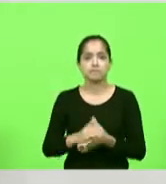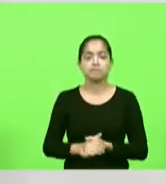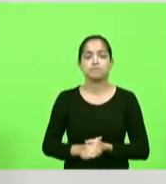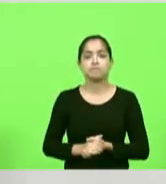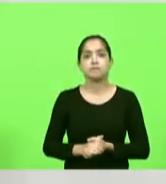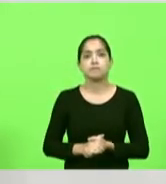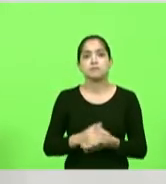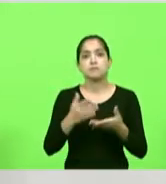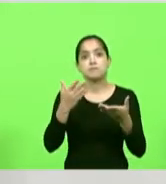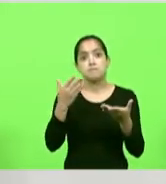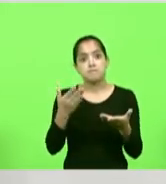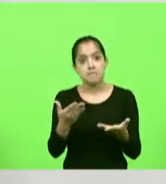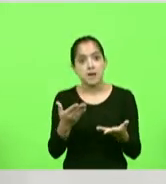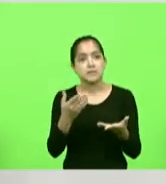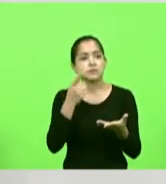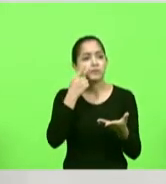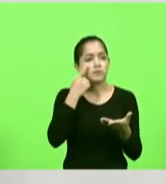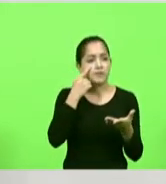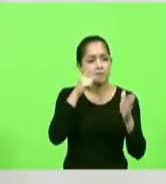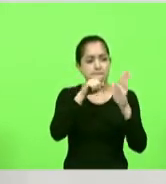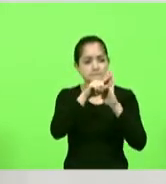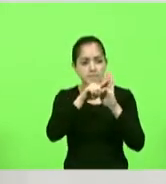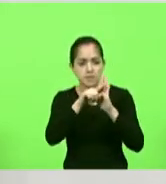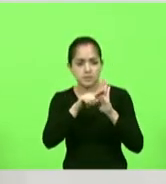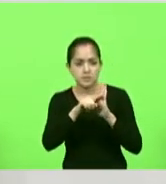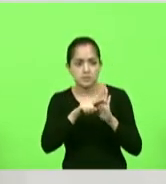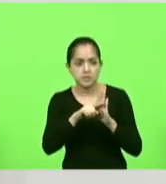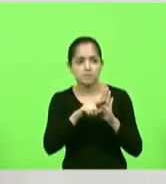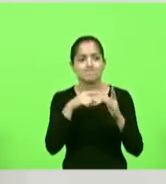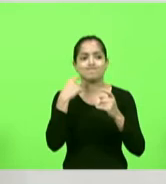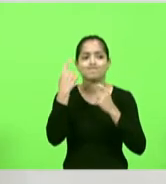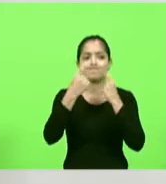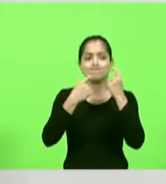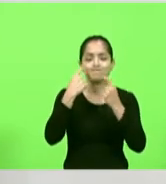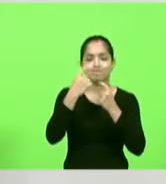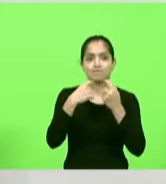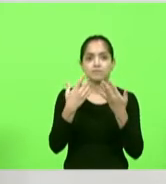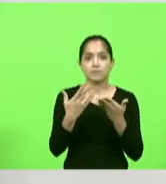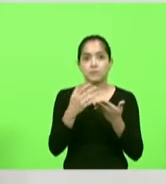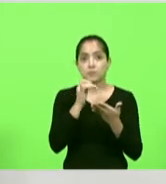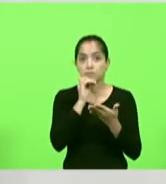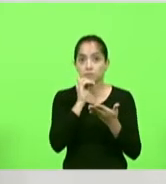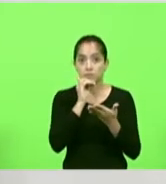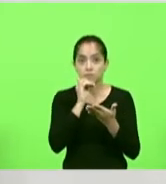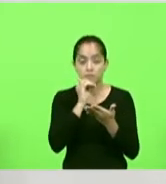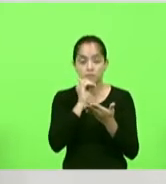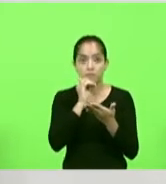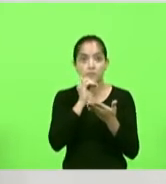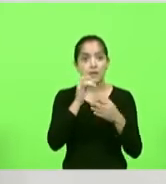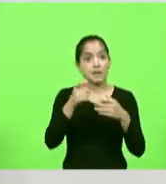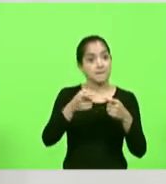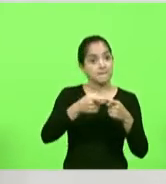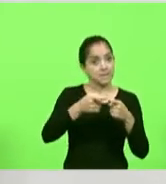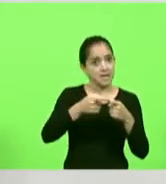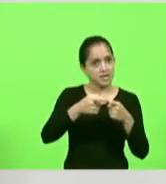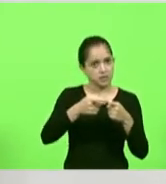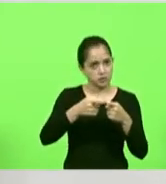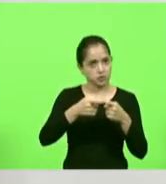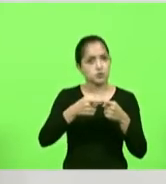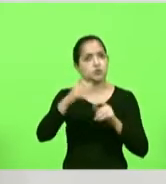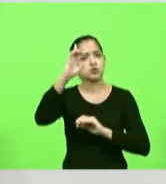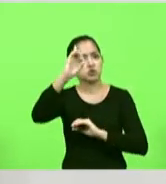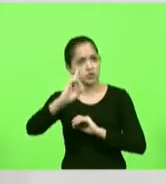Aí, quando a gente começa a olhar, a gente começa a ficar preocupado. Por exemplo, vários médicos, inclusive diretores